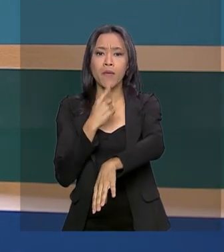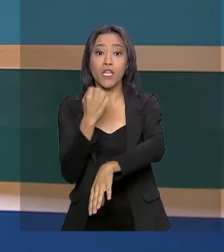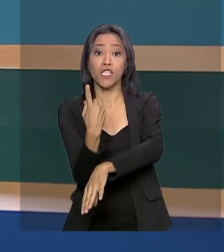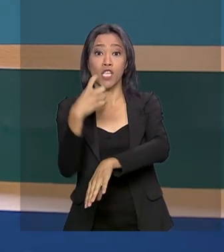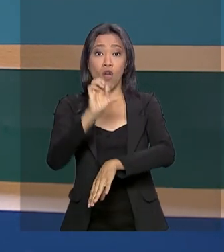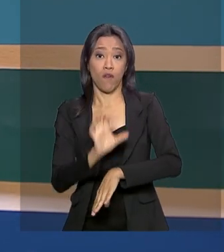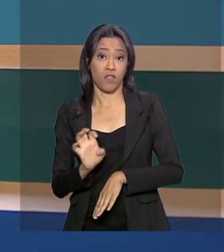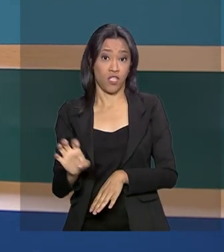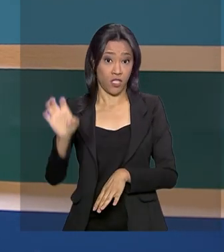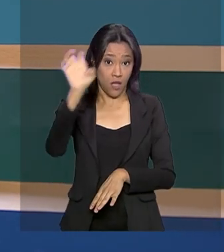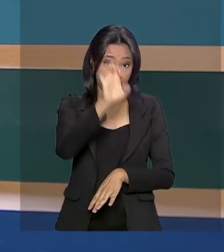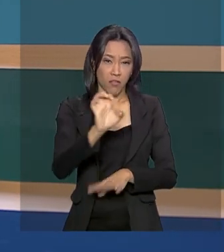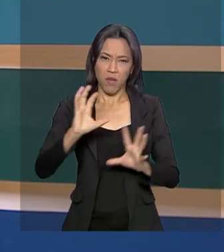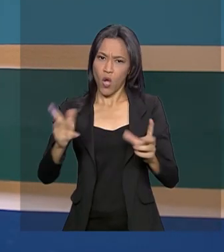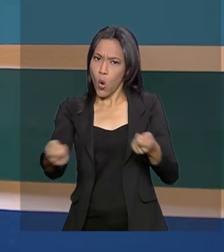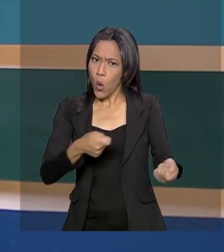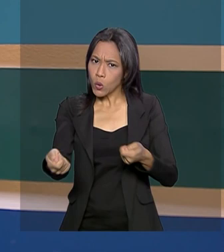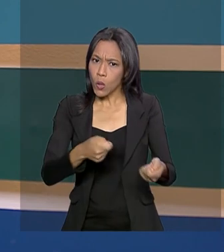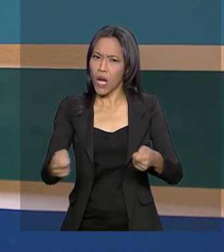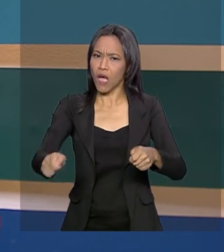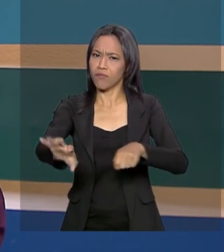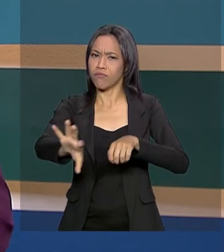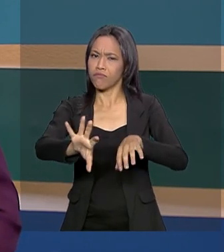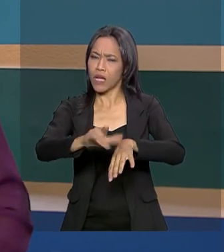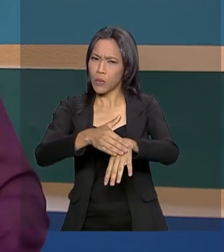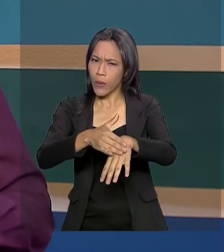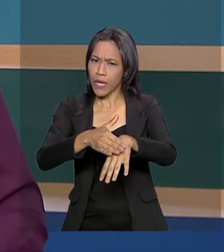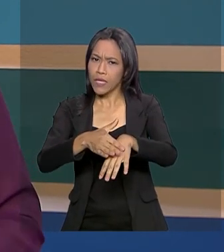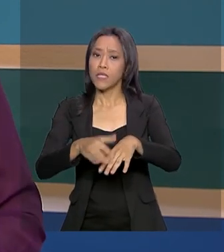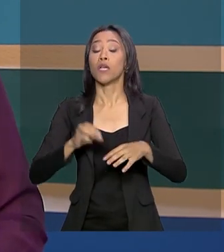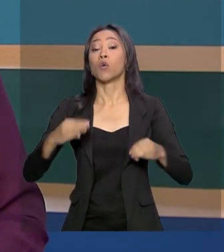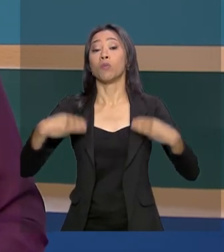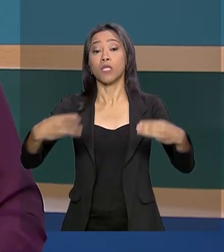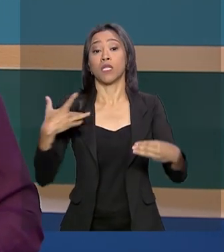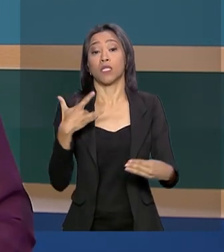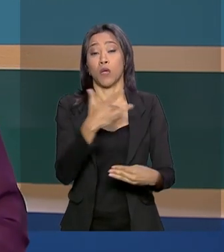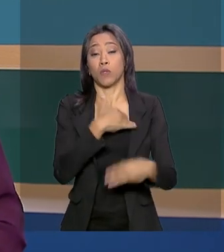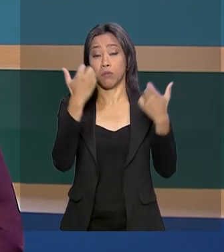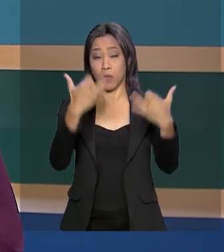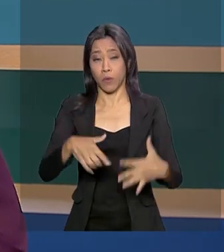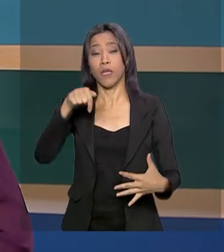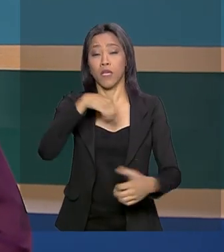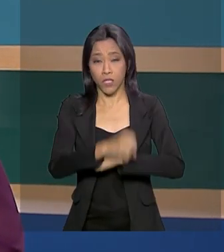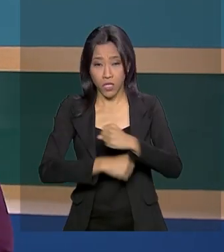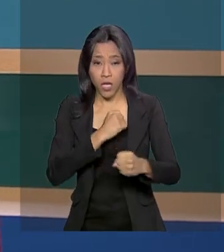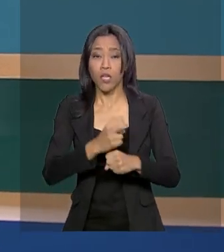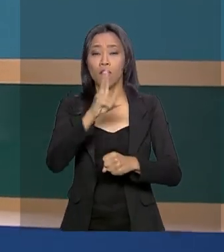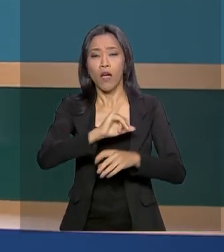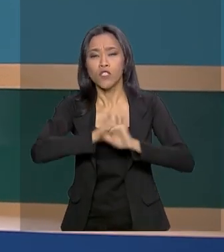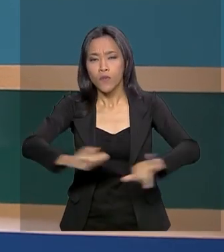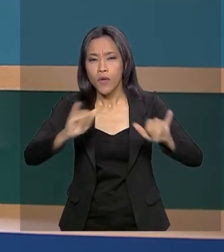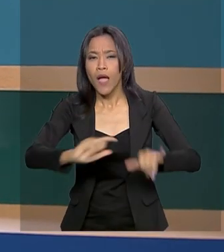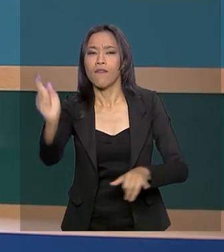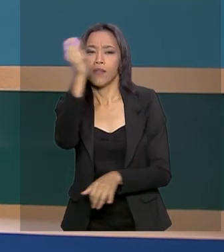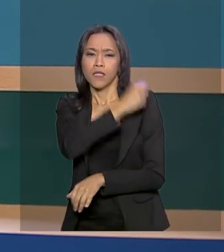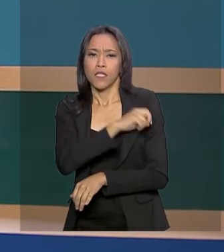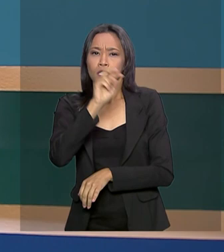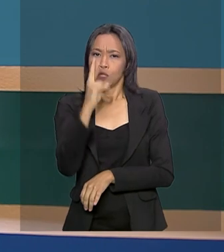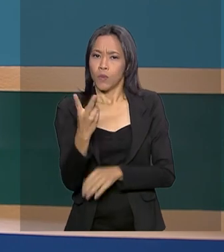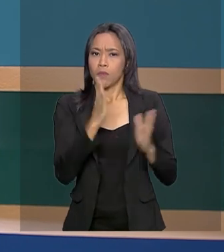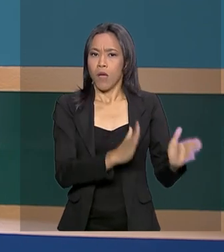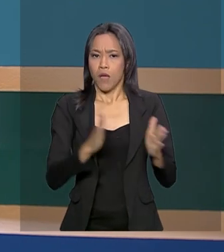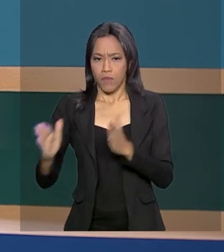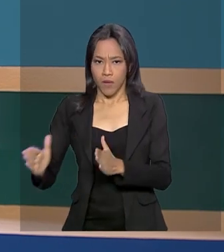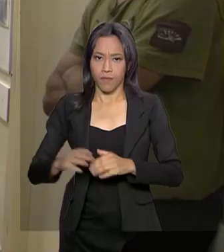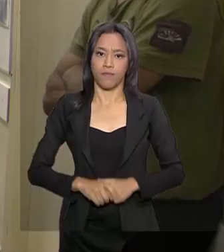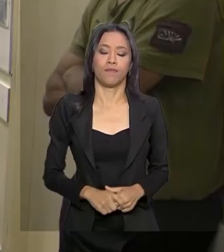para controlar o surto da doença, o Ministério da Saúde informou que neste ano vai realizar a campanha de vacinação em duas fases.